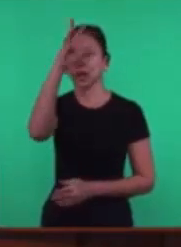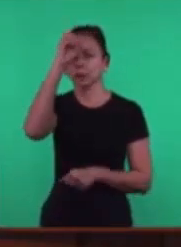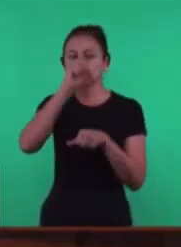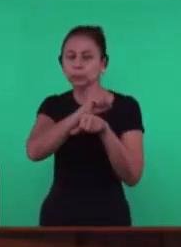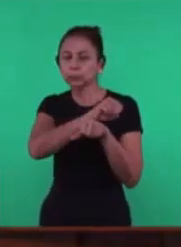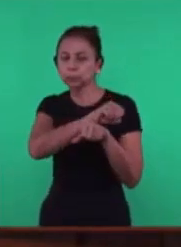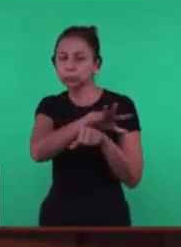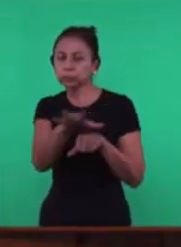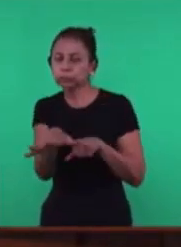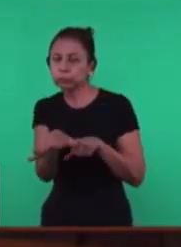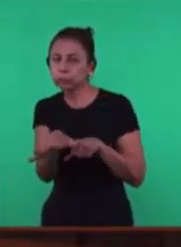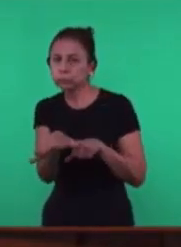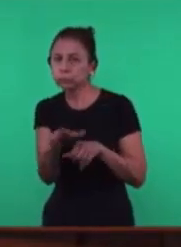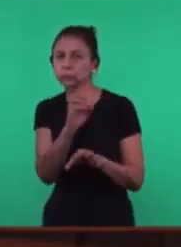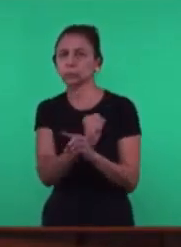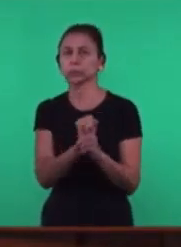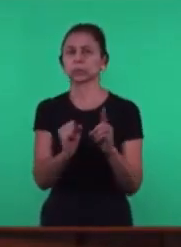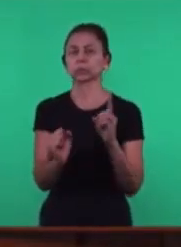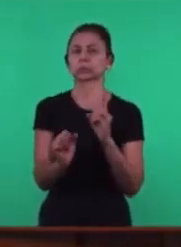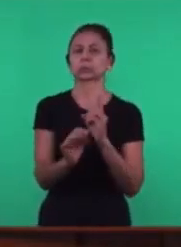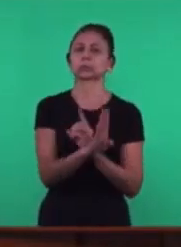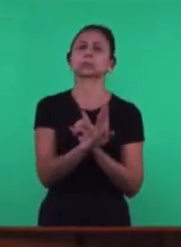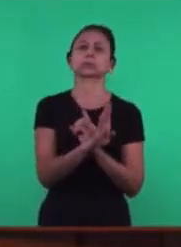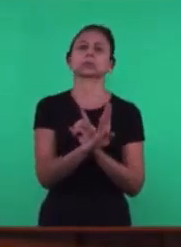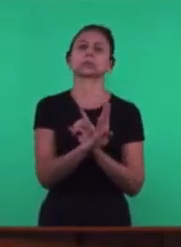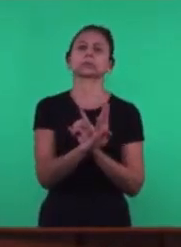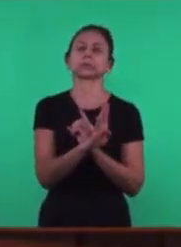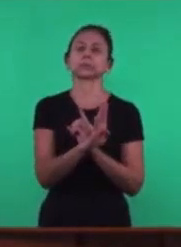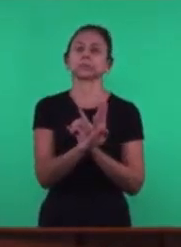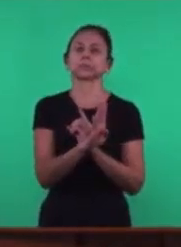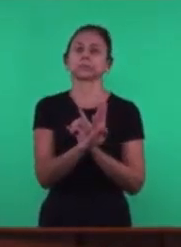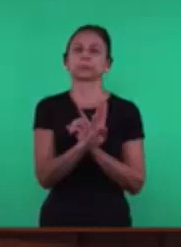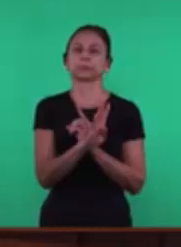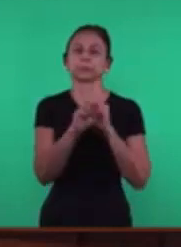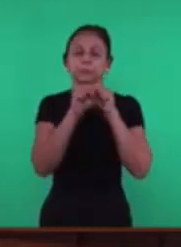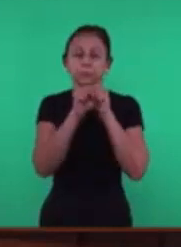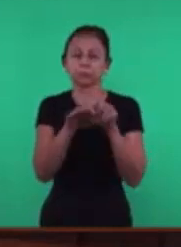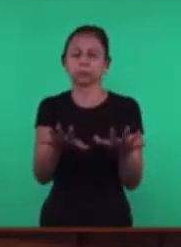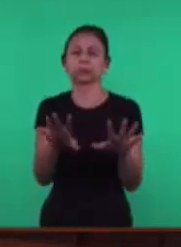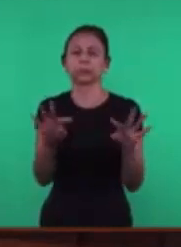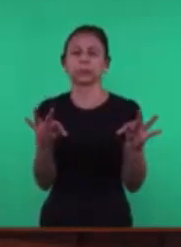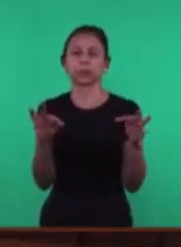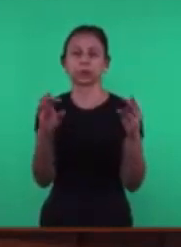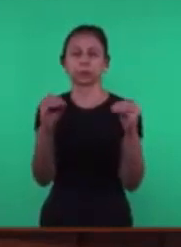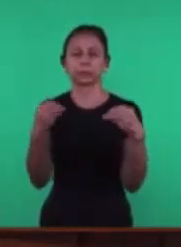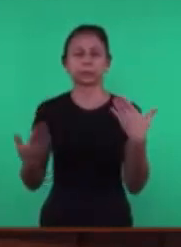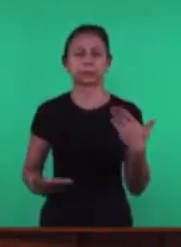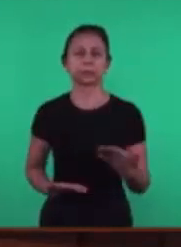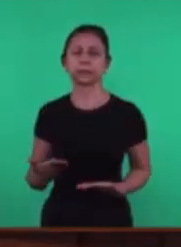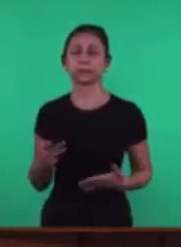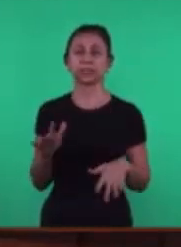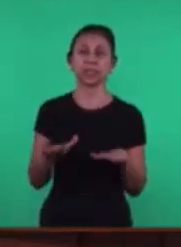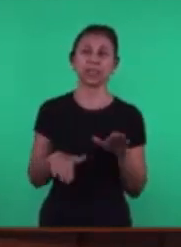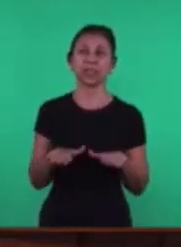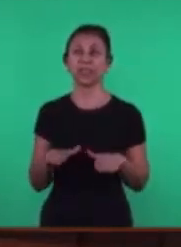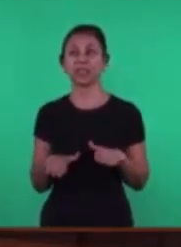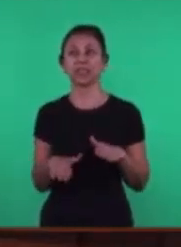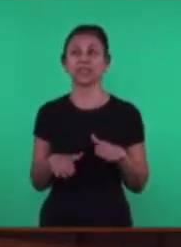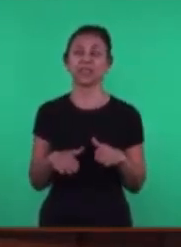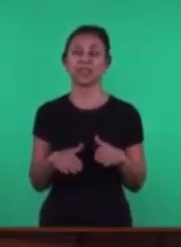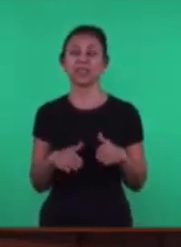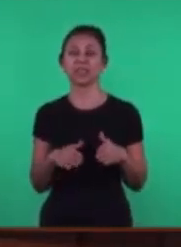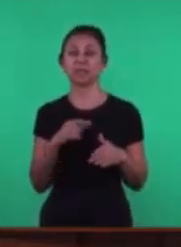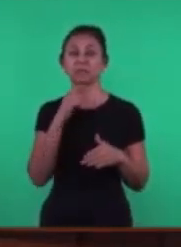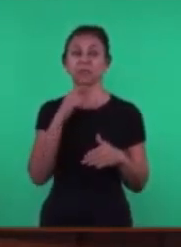O estudo bíblico Da escola Bíblica Dominical Que Fica muitas vezes Pela metade